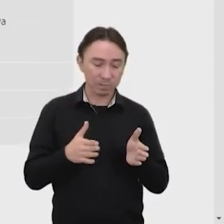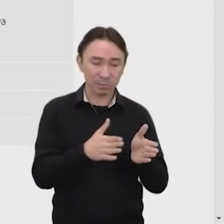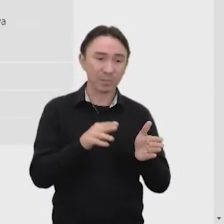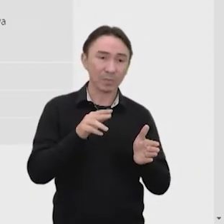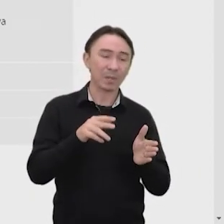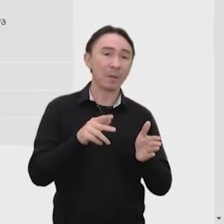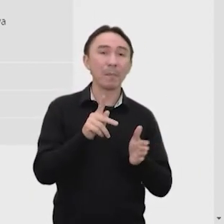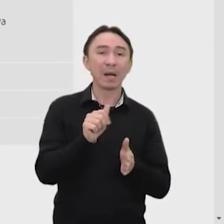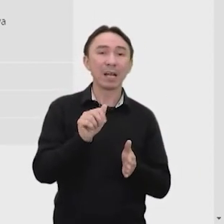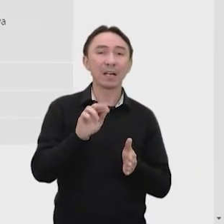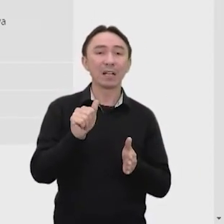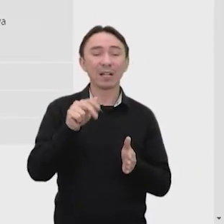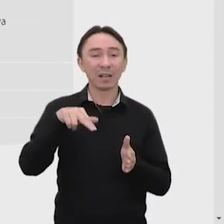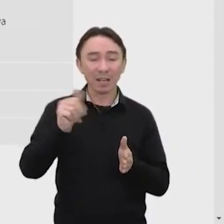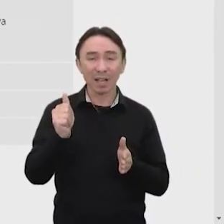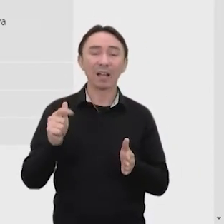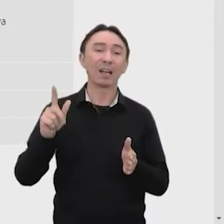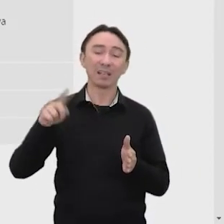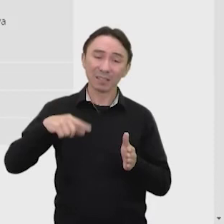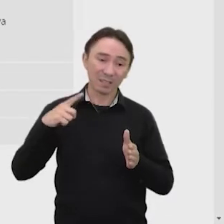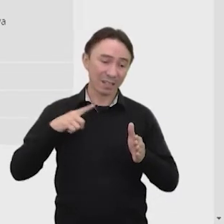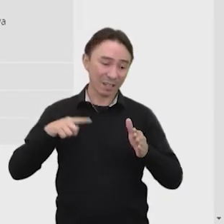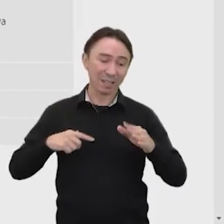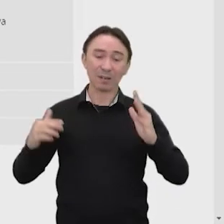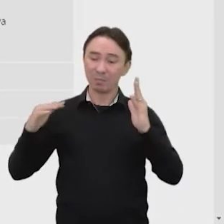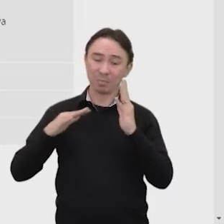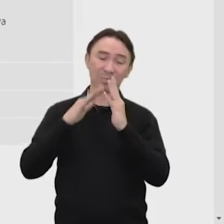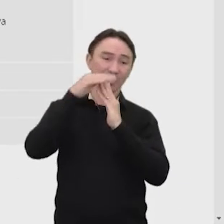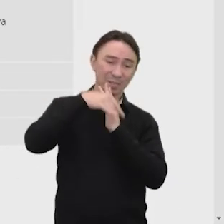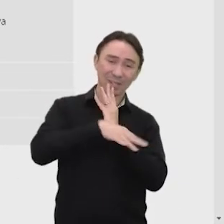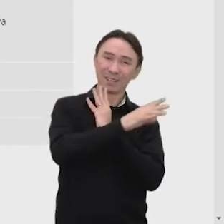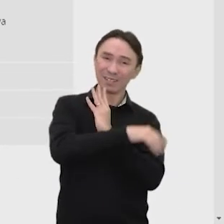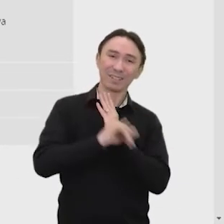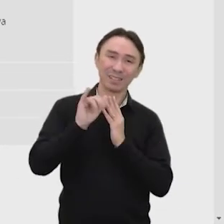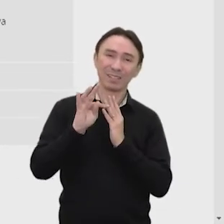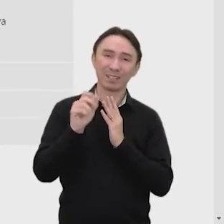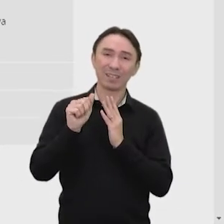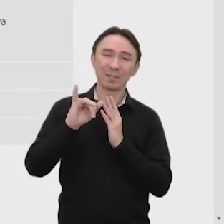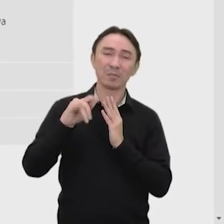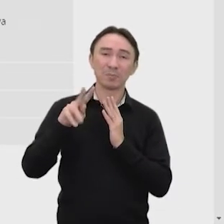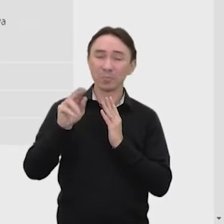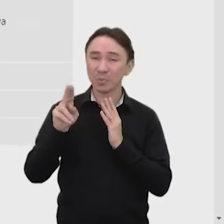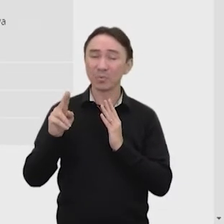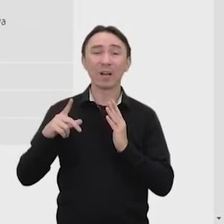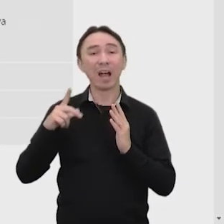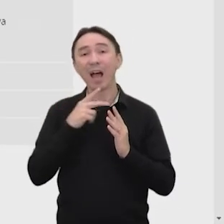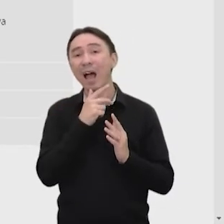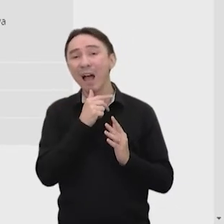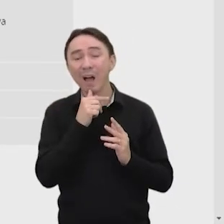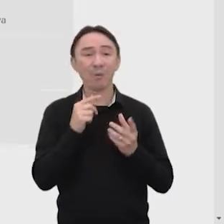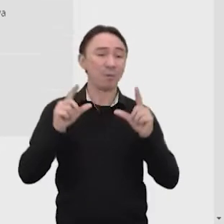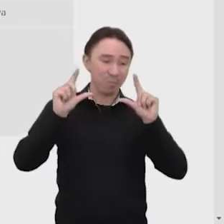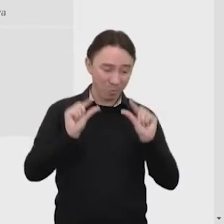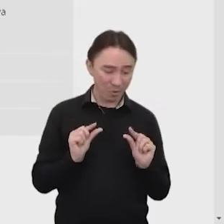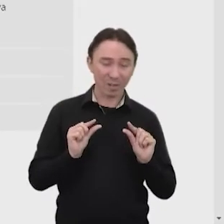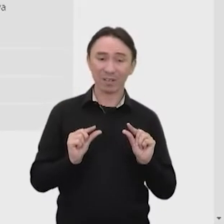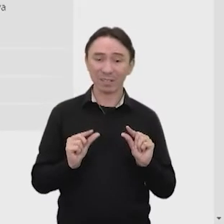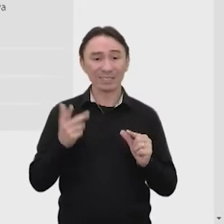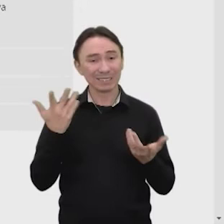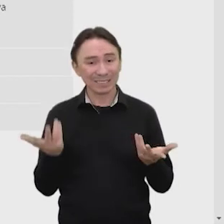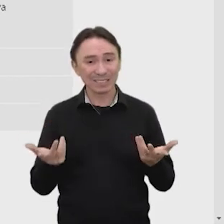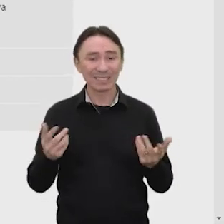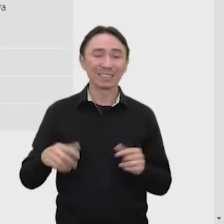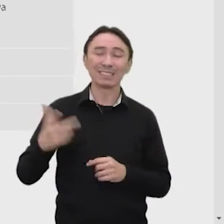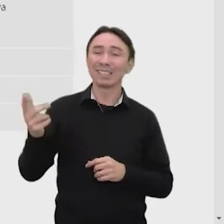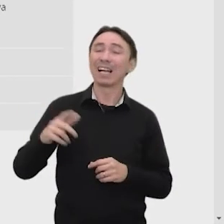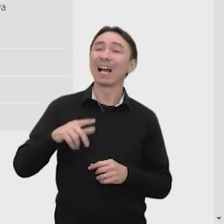gigantesca e ela estava com pouca água naquela época. Então, a geração hidráulica não é uma alternativa que precisamos eliminar